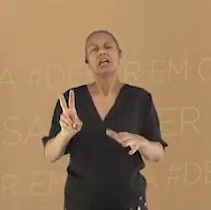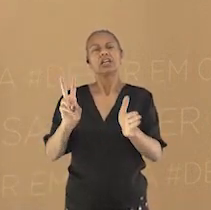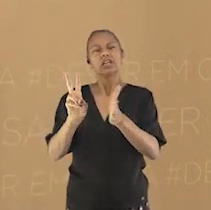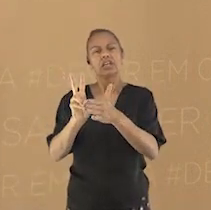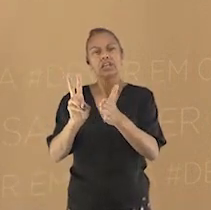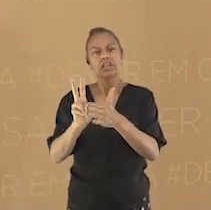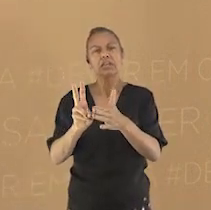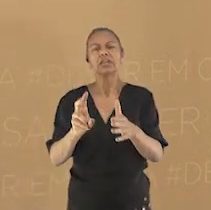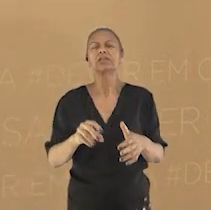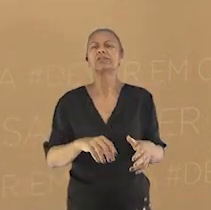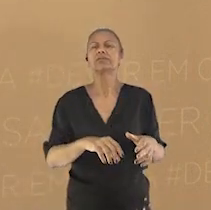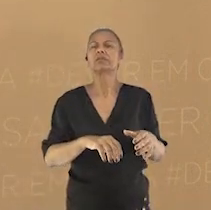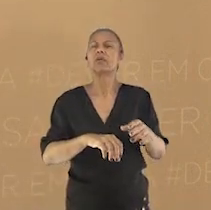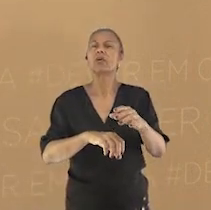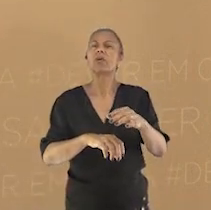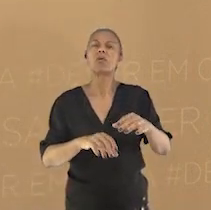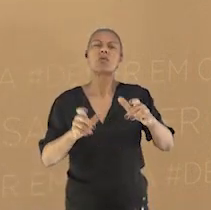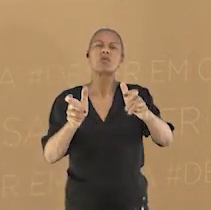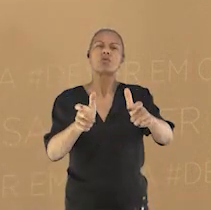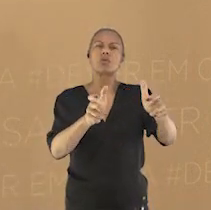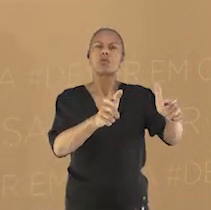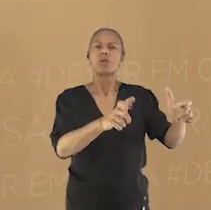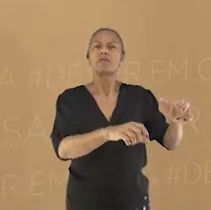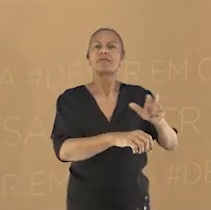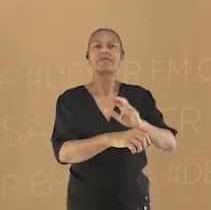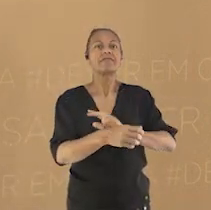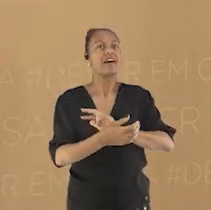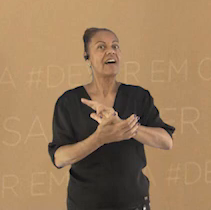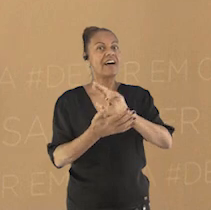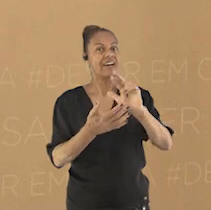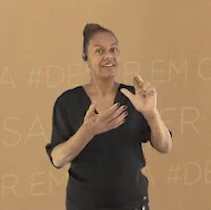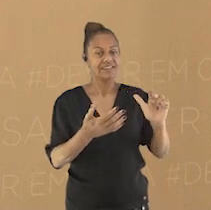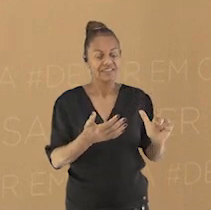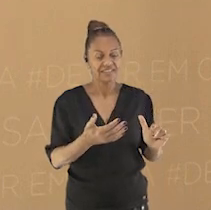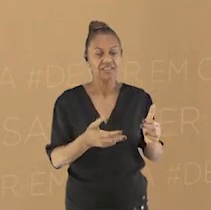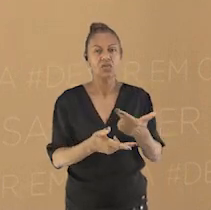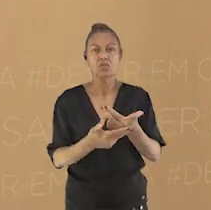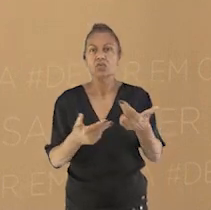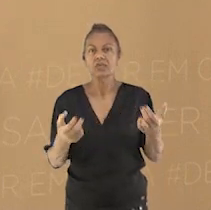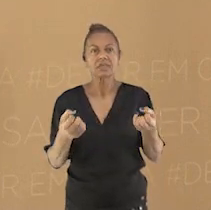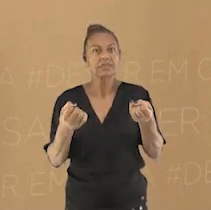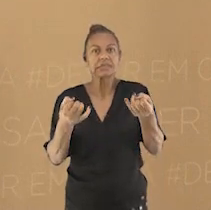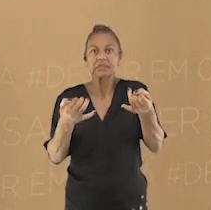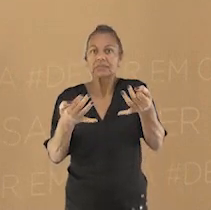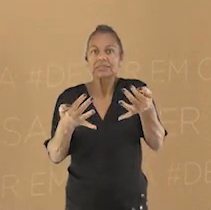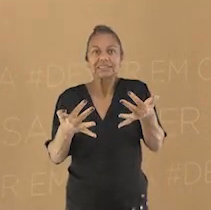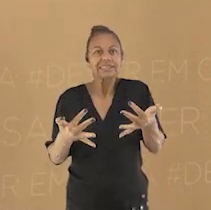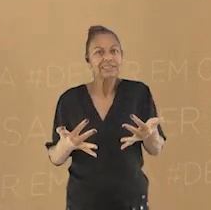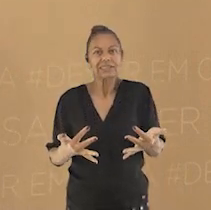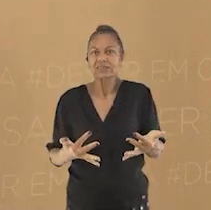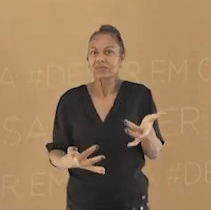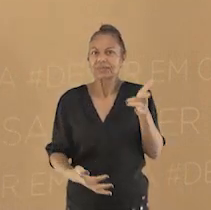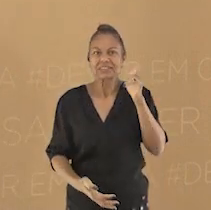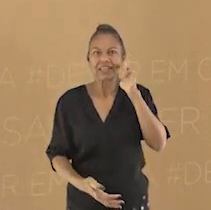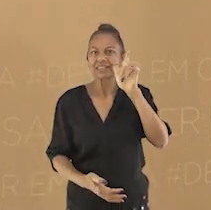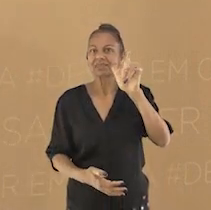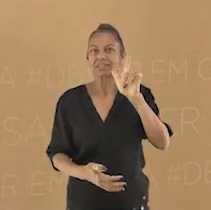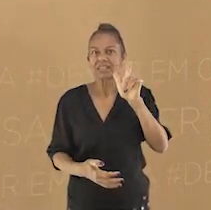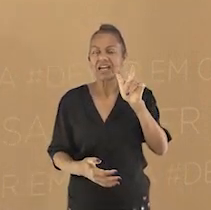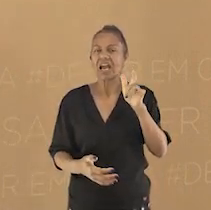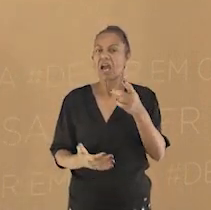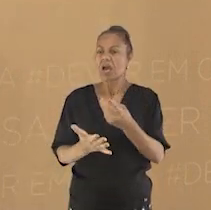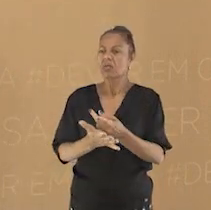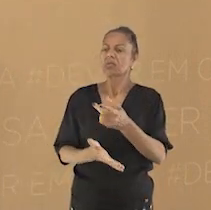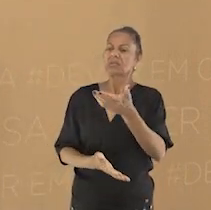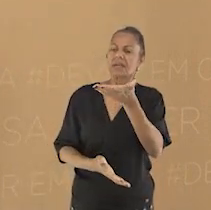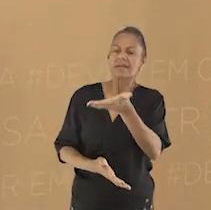ordem espiritual ou sobrenatural que acontecem com as pessoas na aldeia. Contam como os homens aprenderam